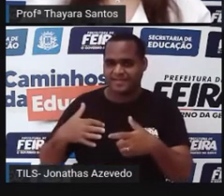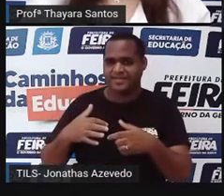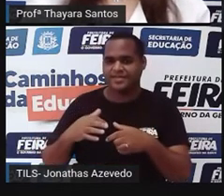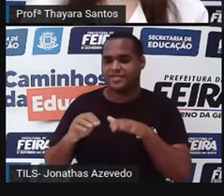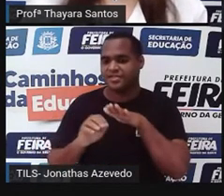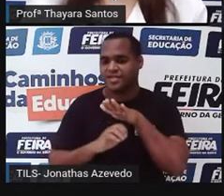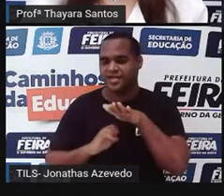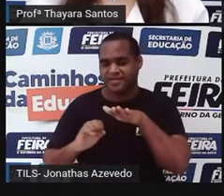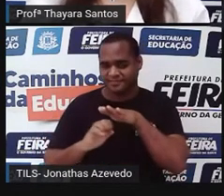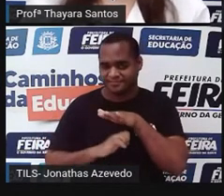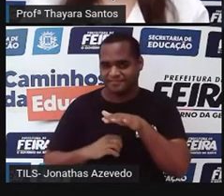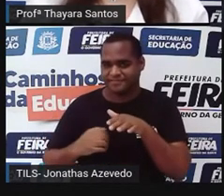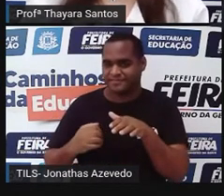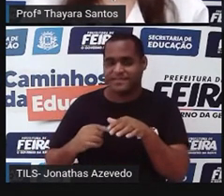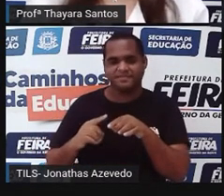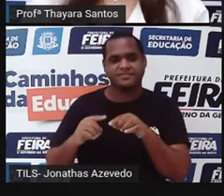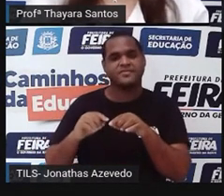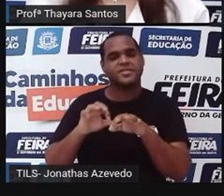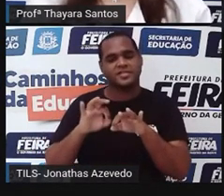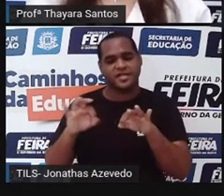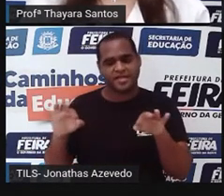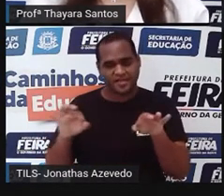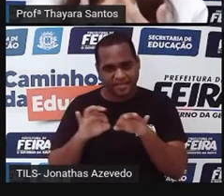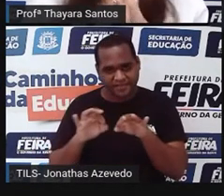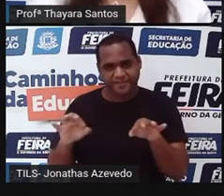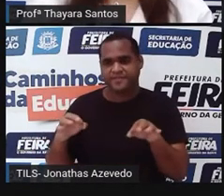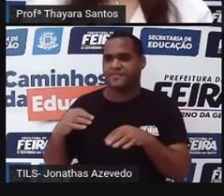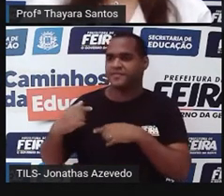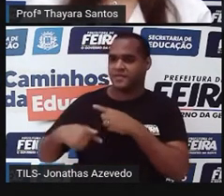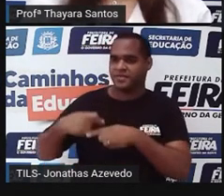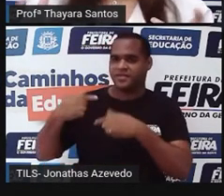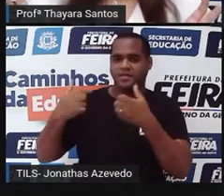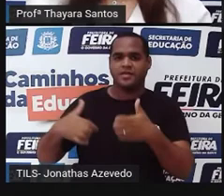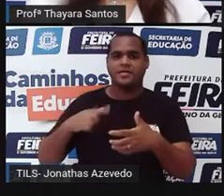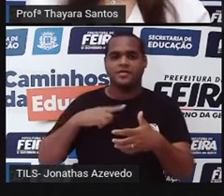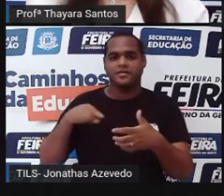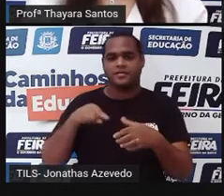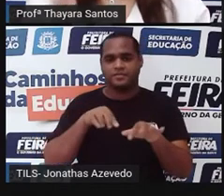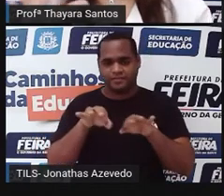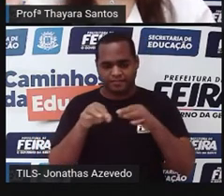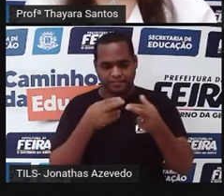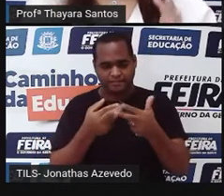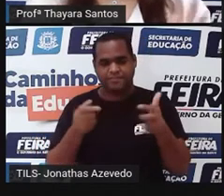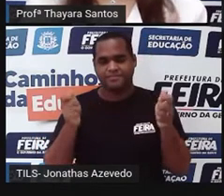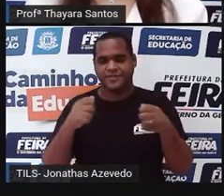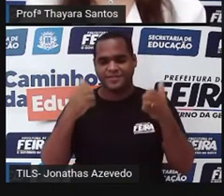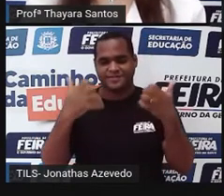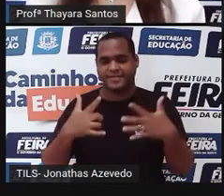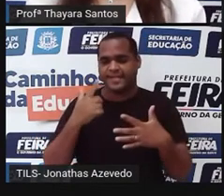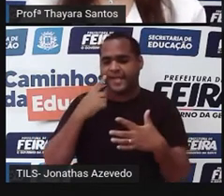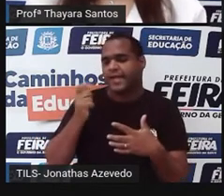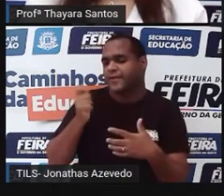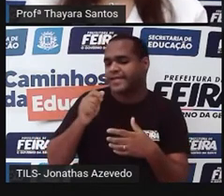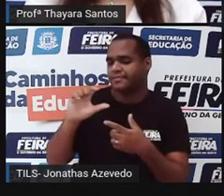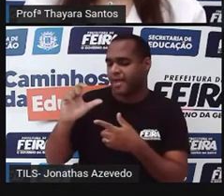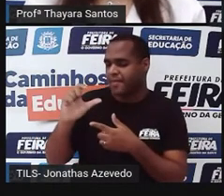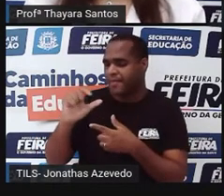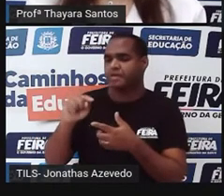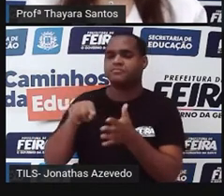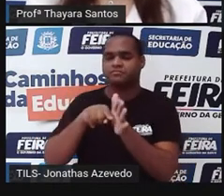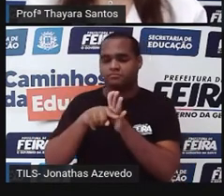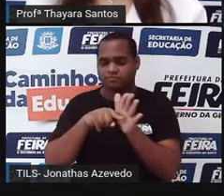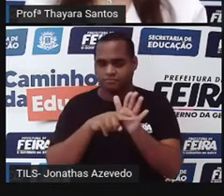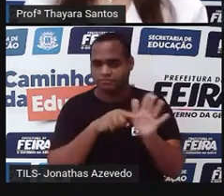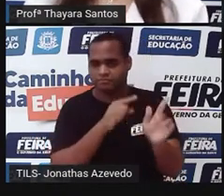genética, ela possibilita a modificação desses organismos, né. Então, em um laboratório, a gente consegue manipular essas características.